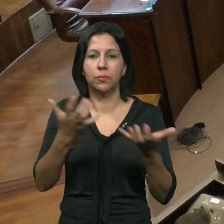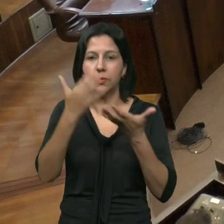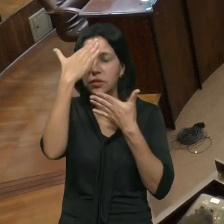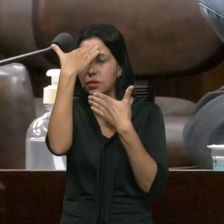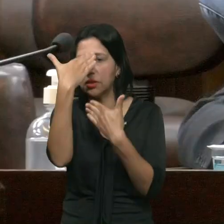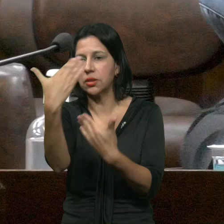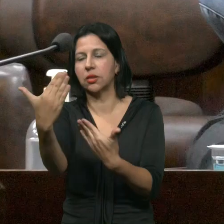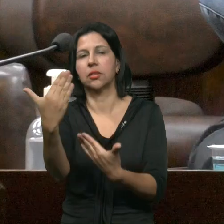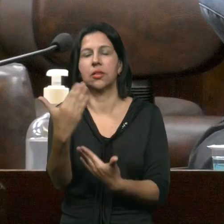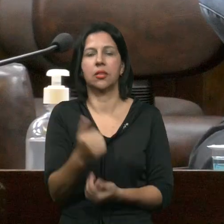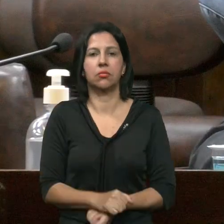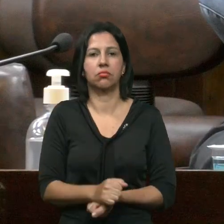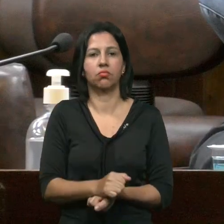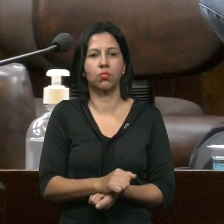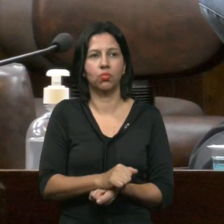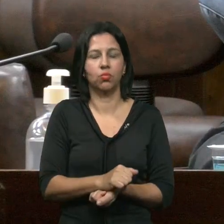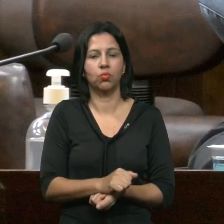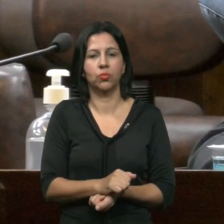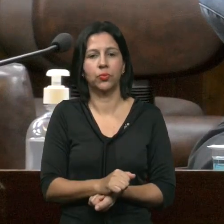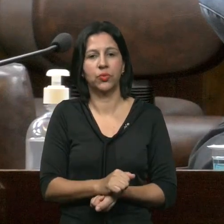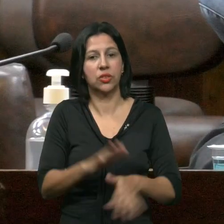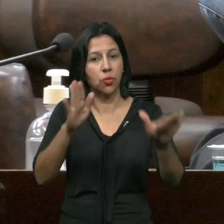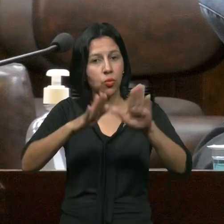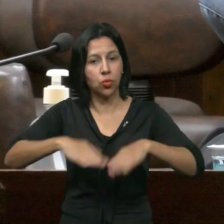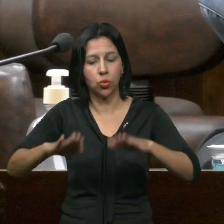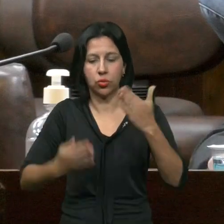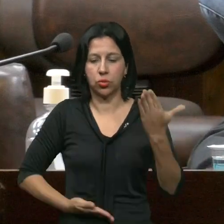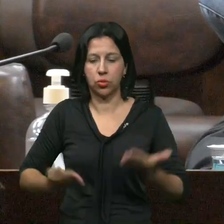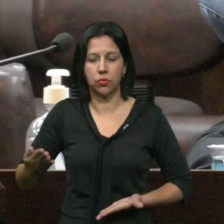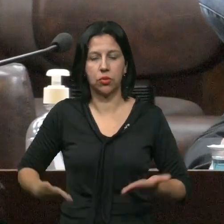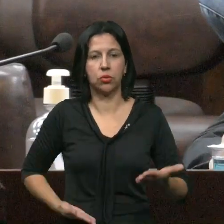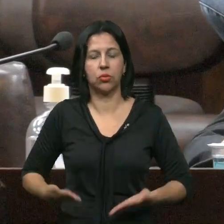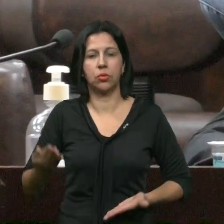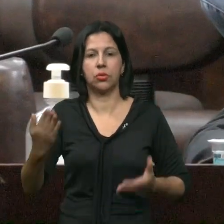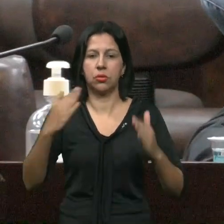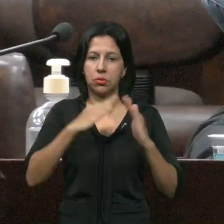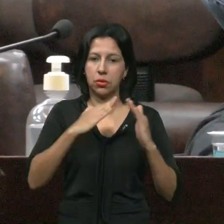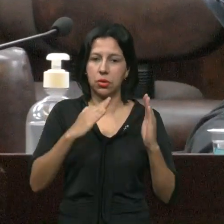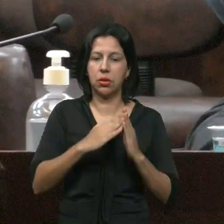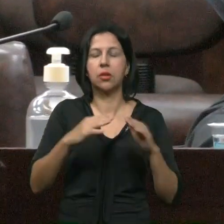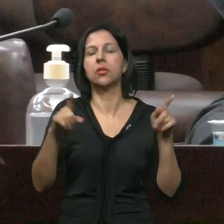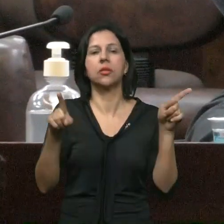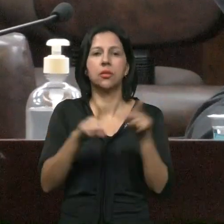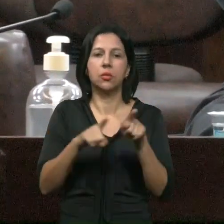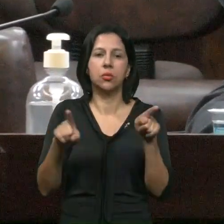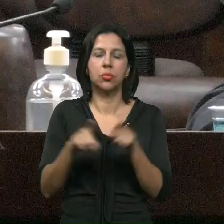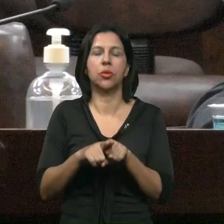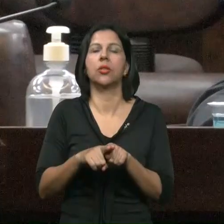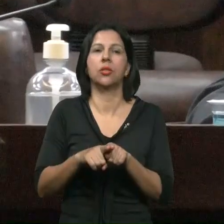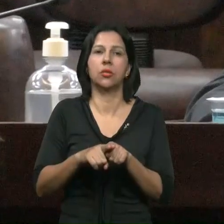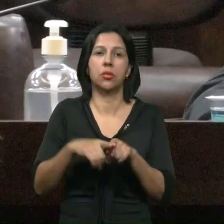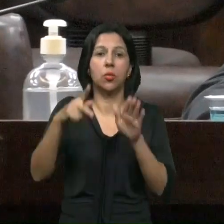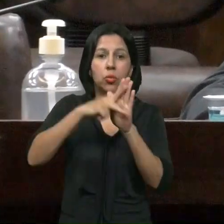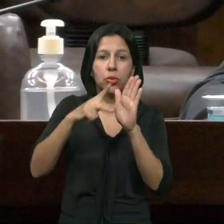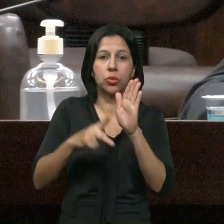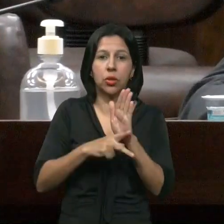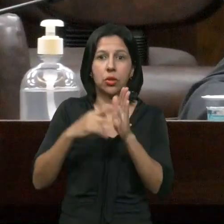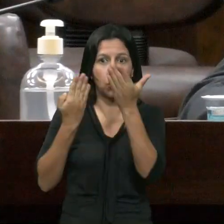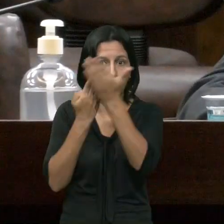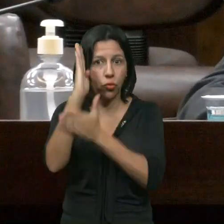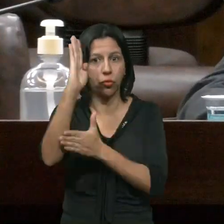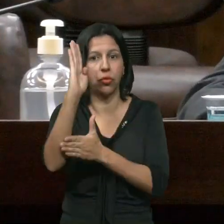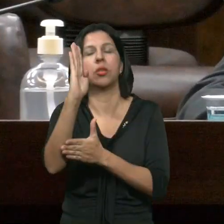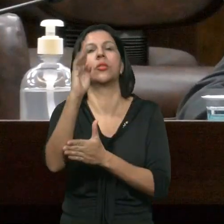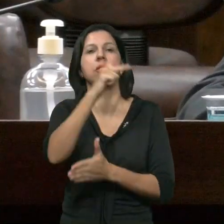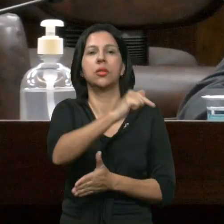Agradecer Vossa Excelência A Todos Servidores Dessa Casa E As Comissões Esse Projeto Que Nós Acabamos De Aprovar